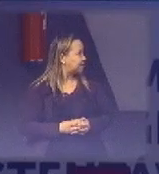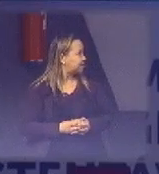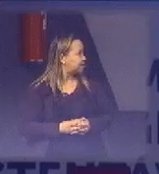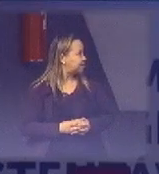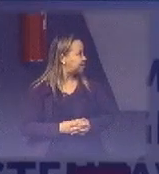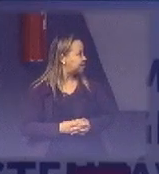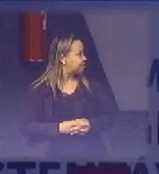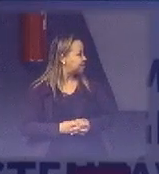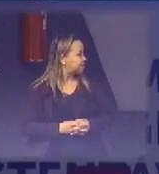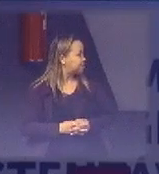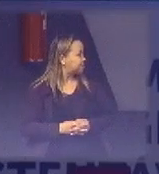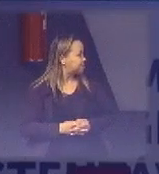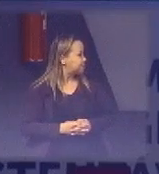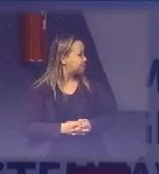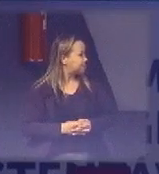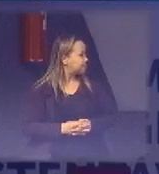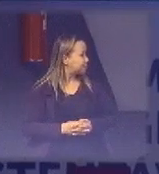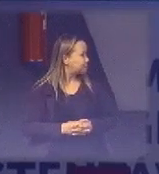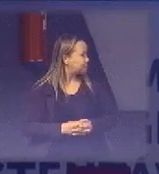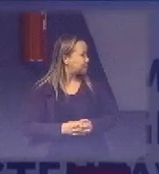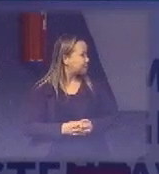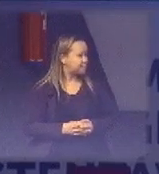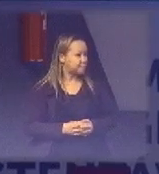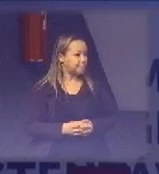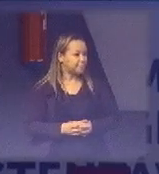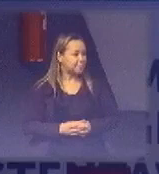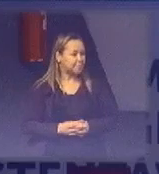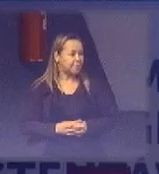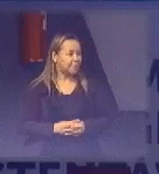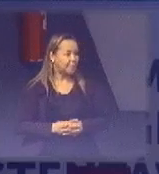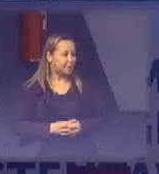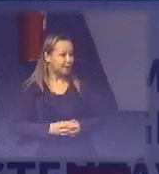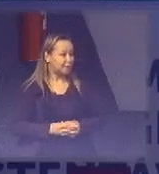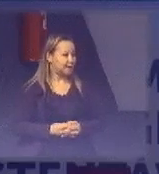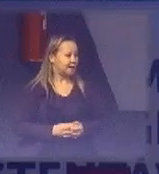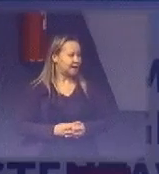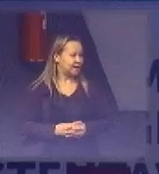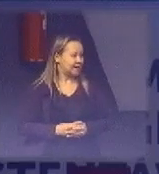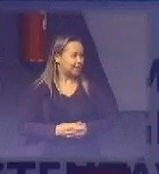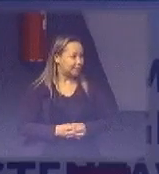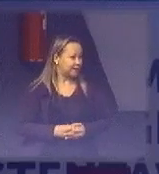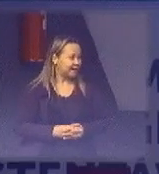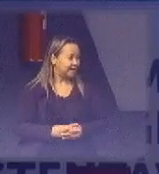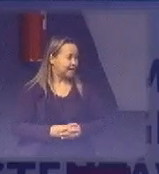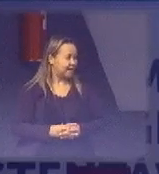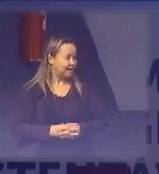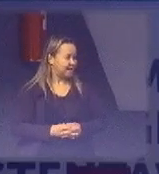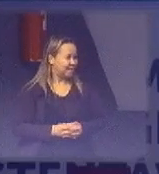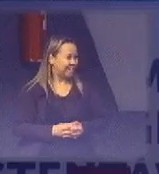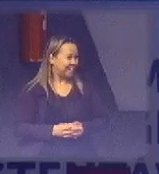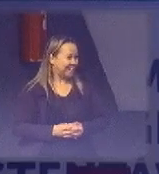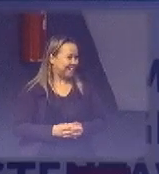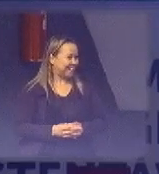Aumenta, aumenta, por favor. Está baixo. Alguém da organização?